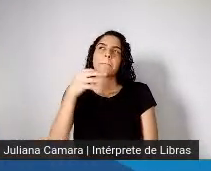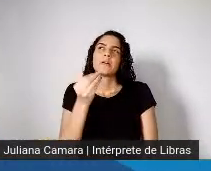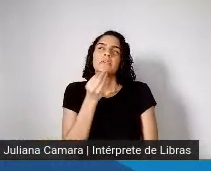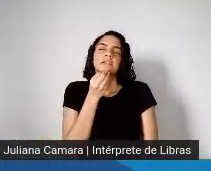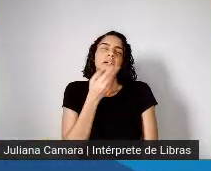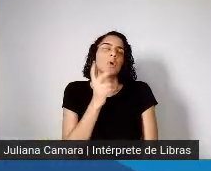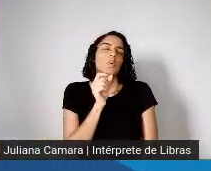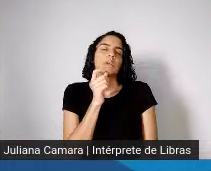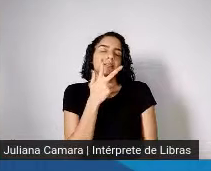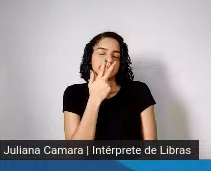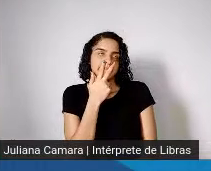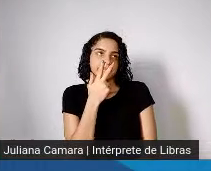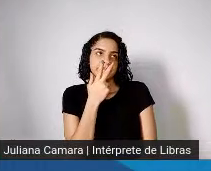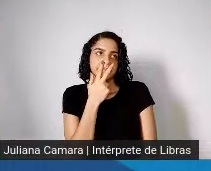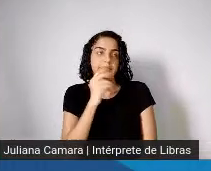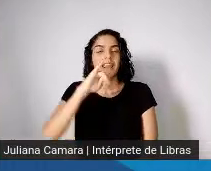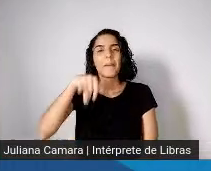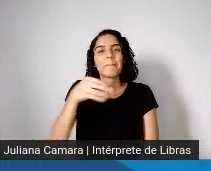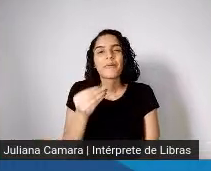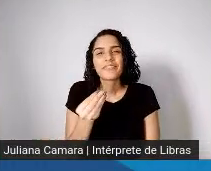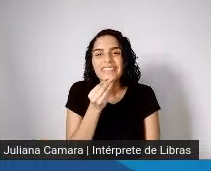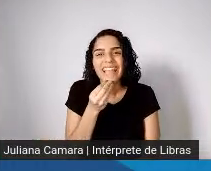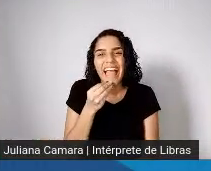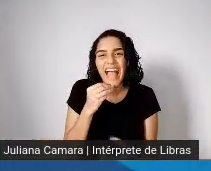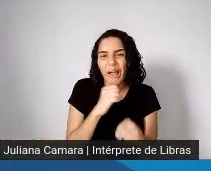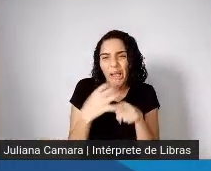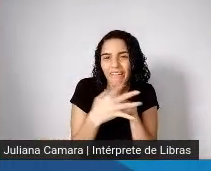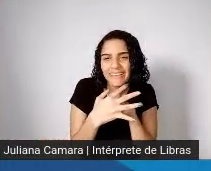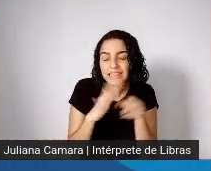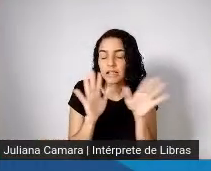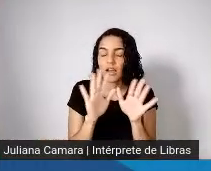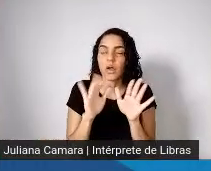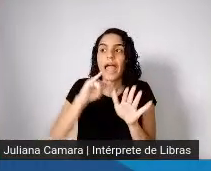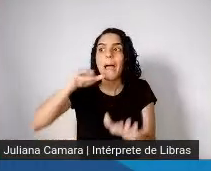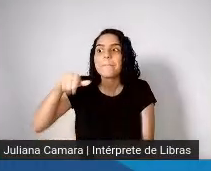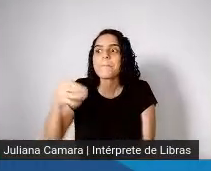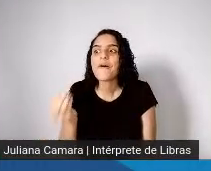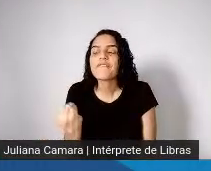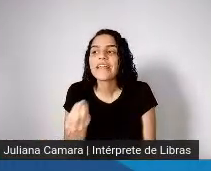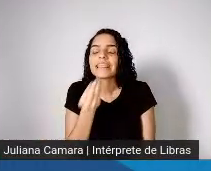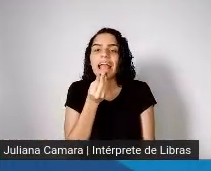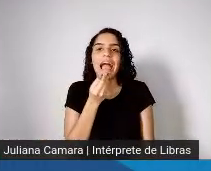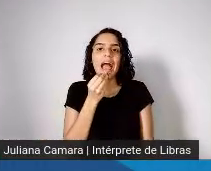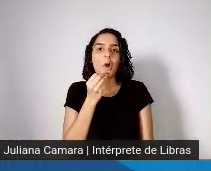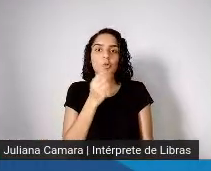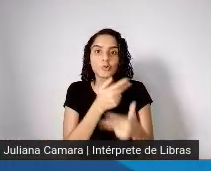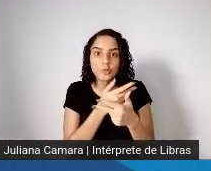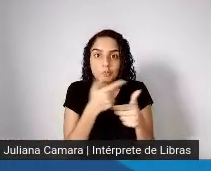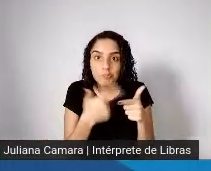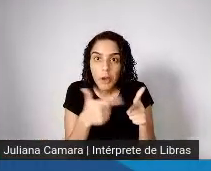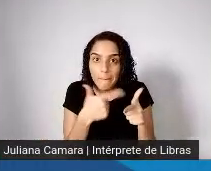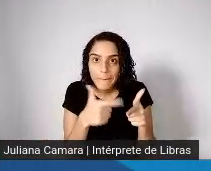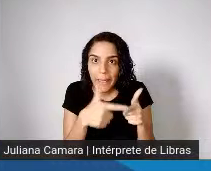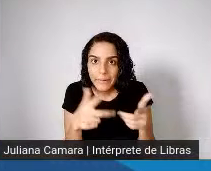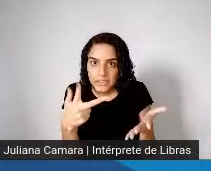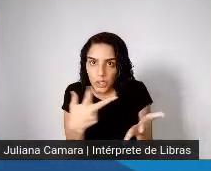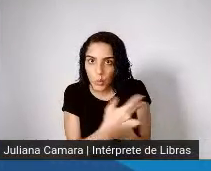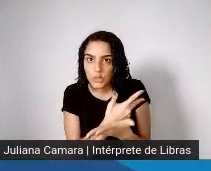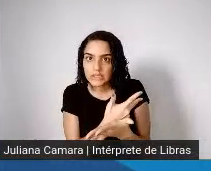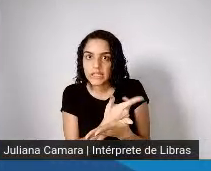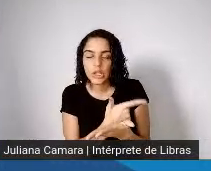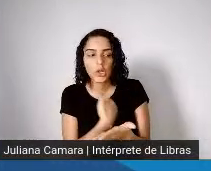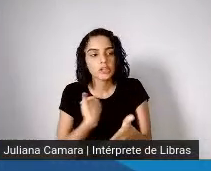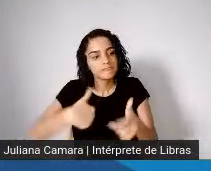pegar o que teve de grandes problemas com esta pandemia e fazer